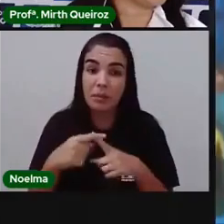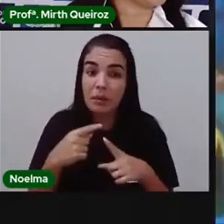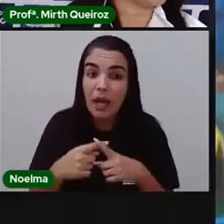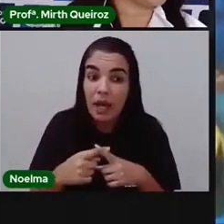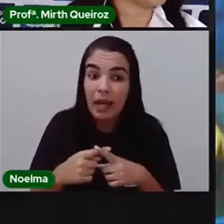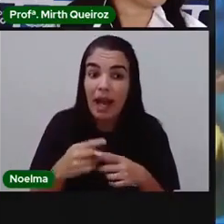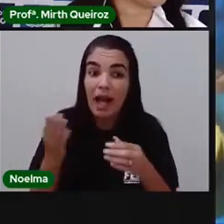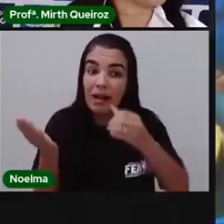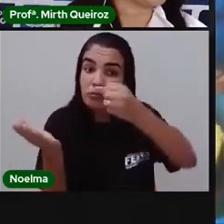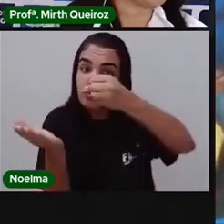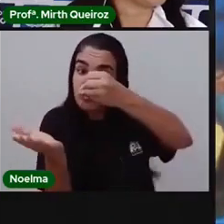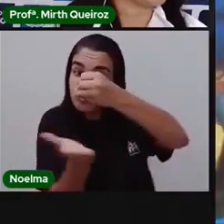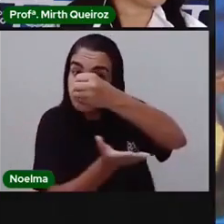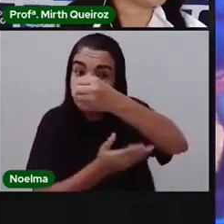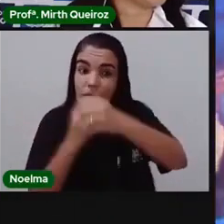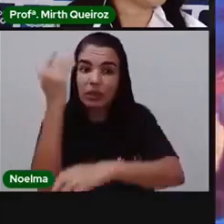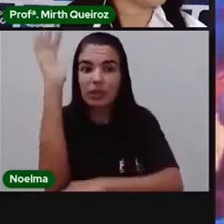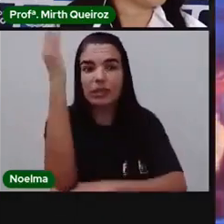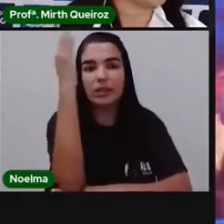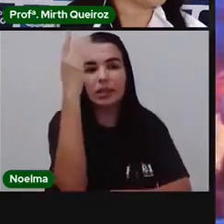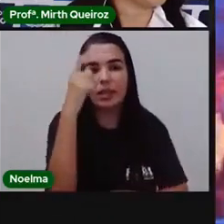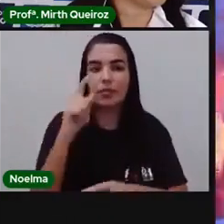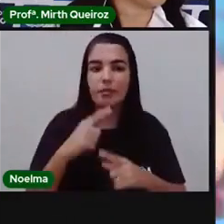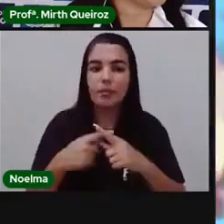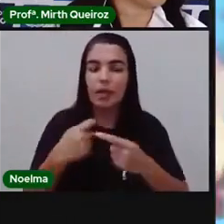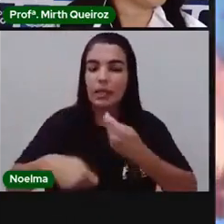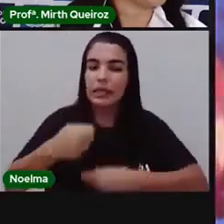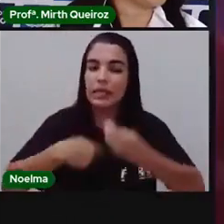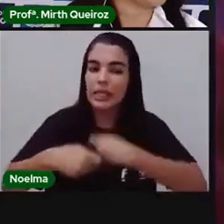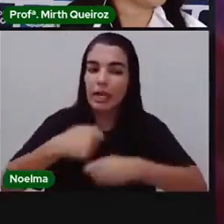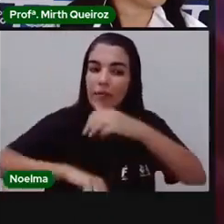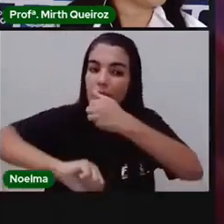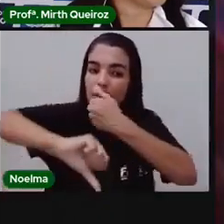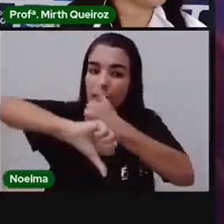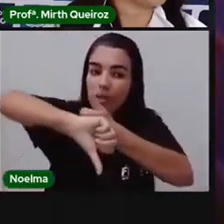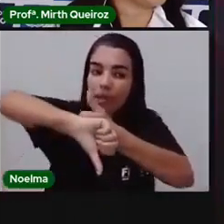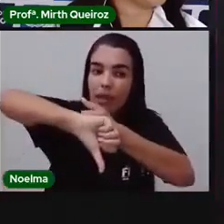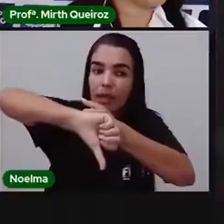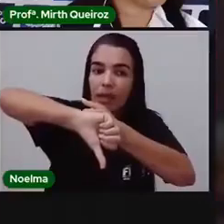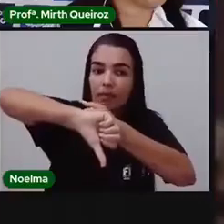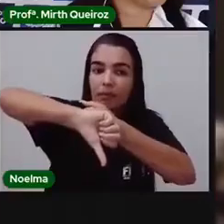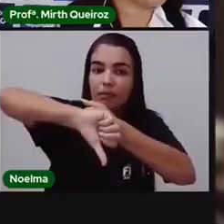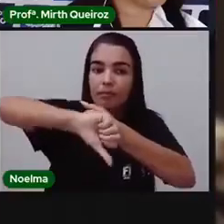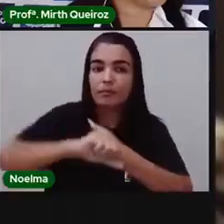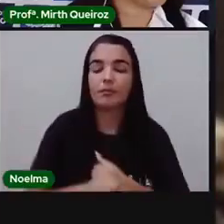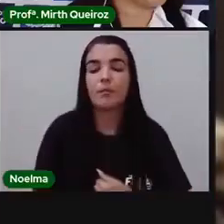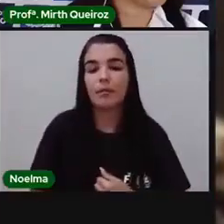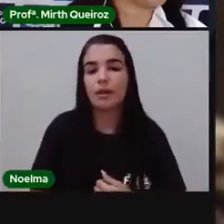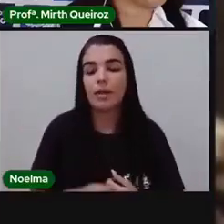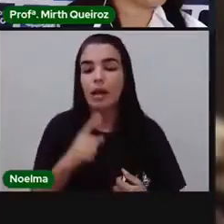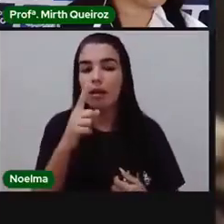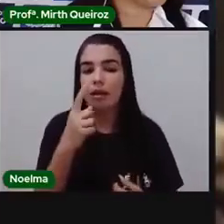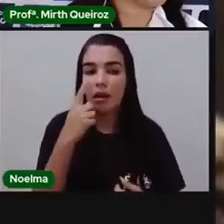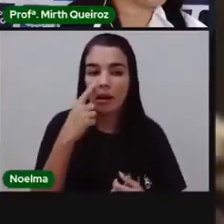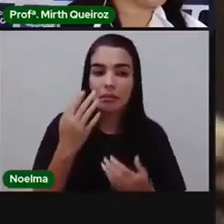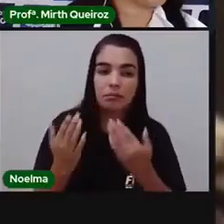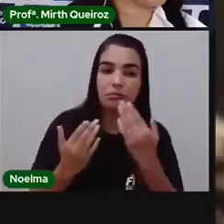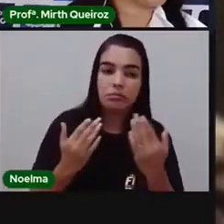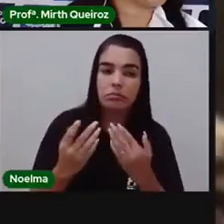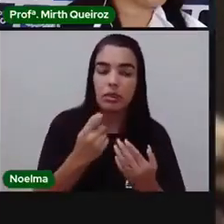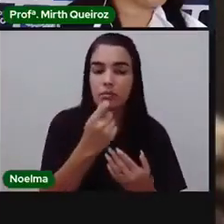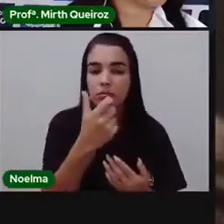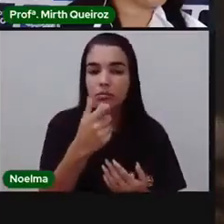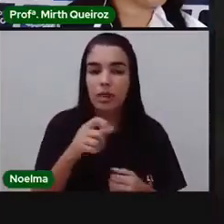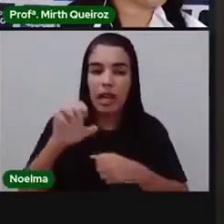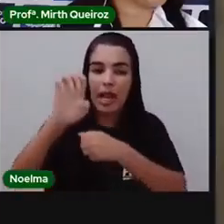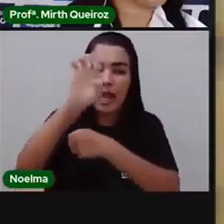de árvores e do tráfico ilegal, vai ganhar uma nova chance. Uma parcela das que foram contrabandeadas para a Europa e Ásia, sobretudo